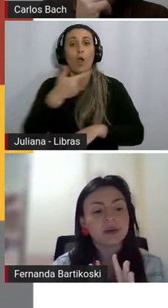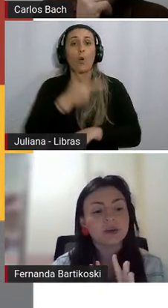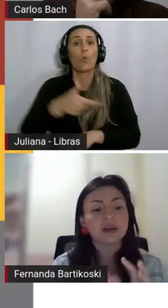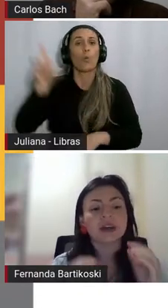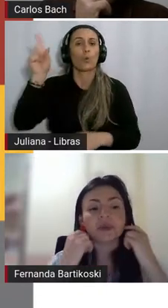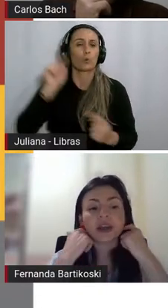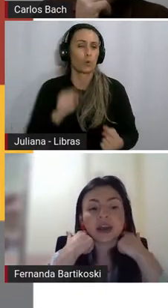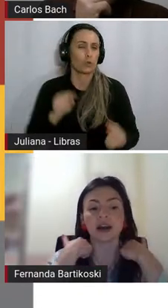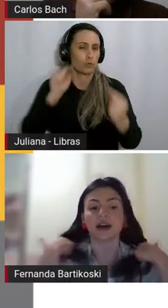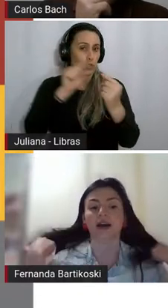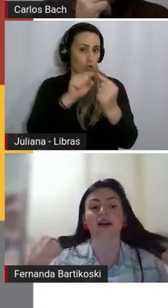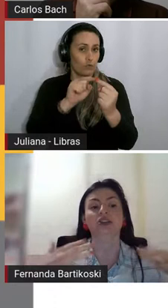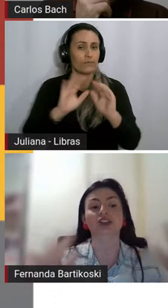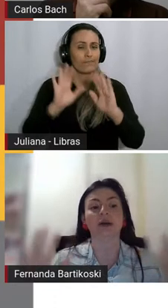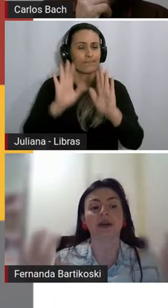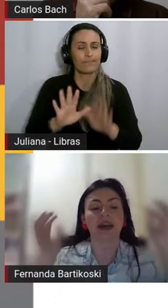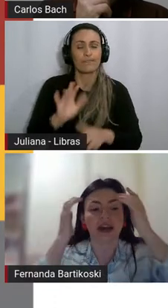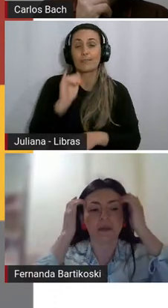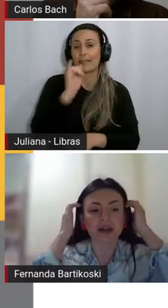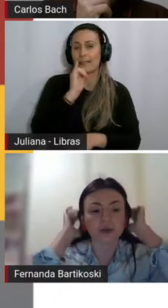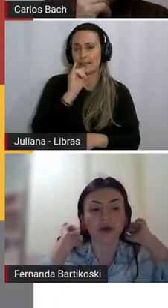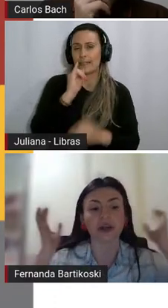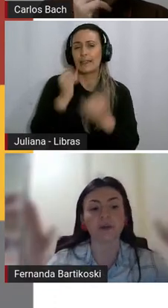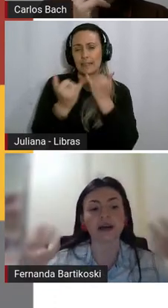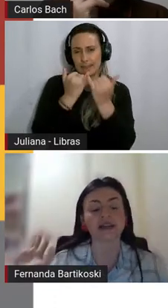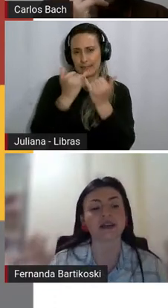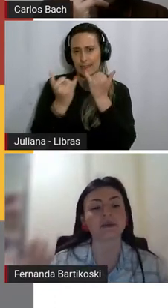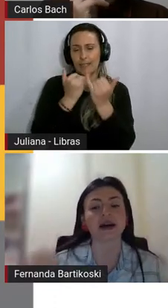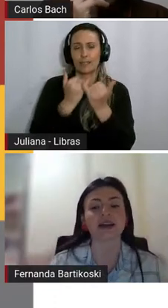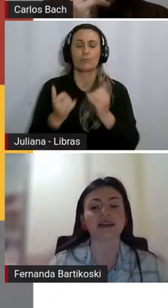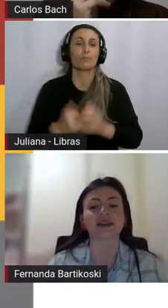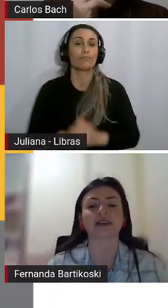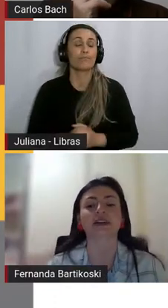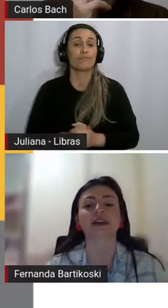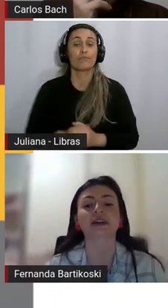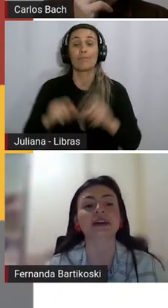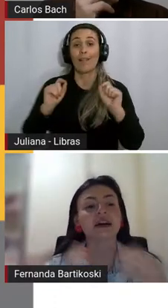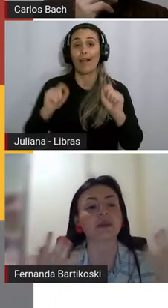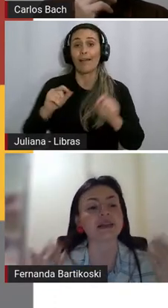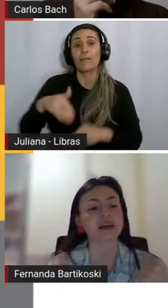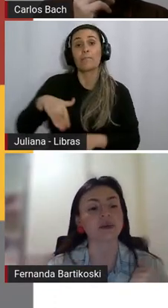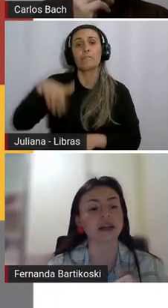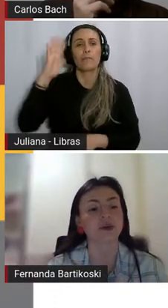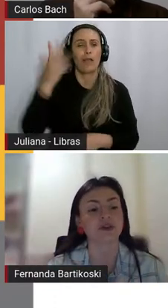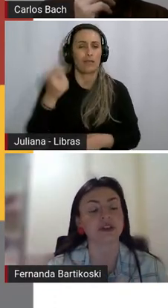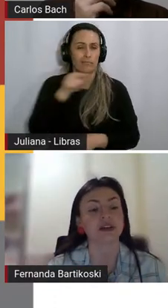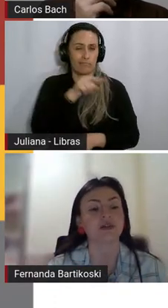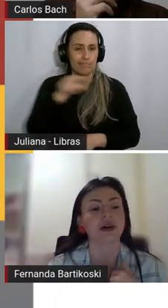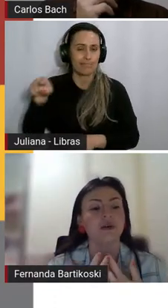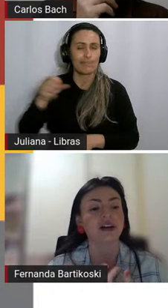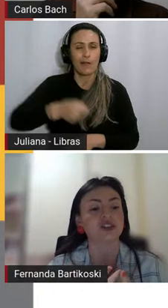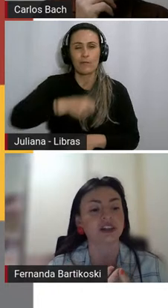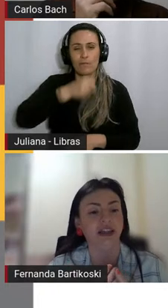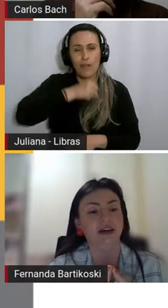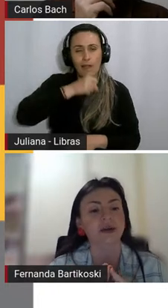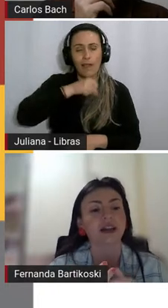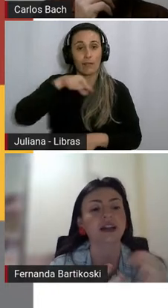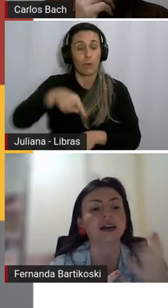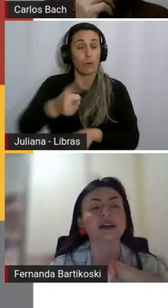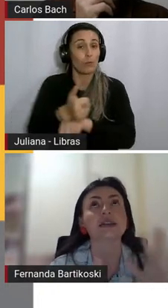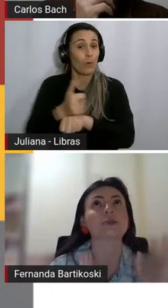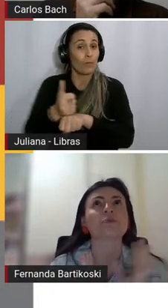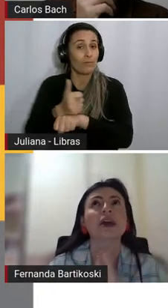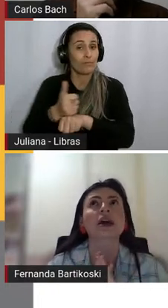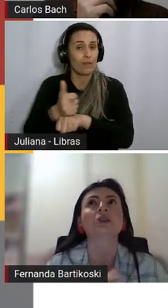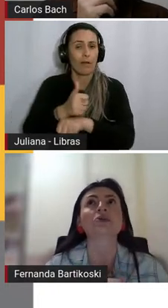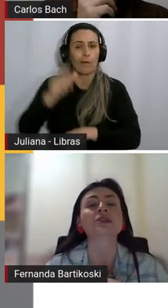dar um exemplo que, quem é mais um pouquinho mais, está mais tempo na profissão, eu acho que lembra,